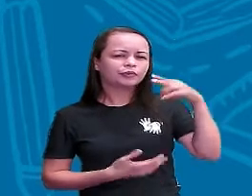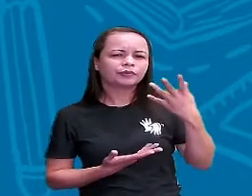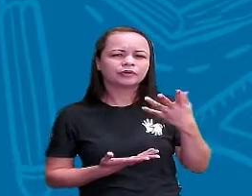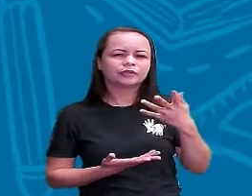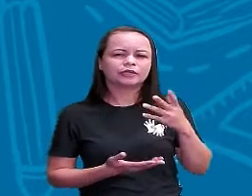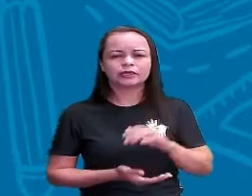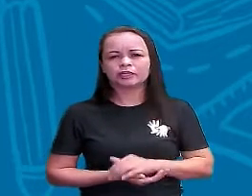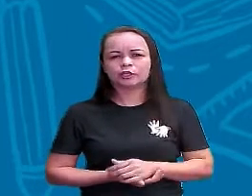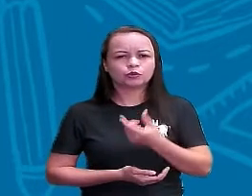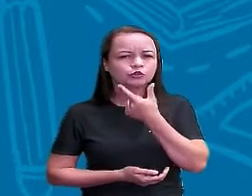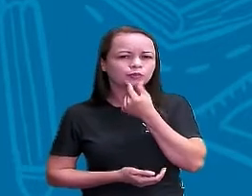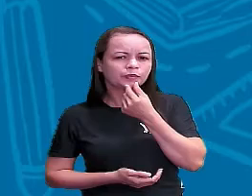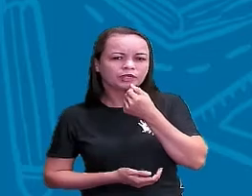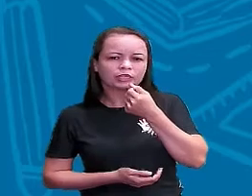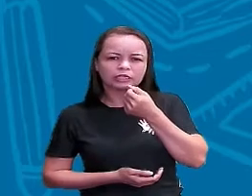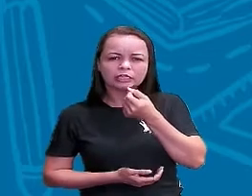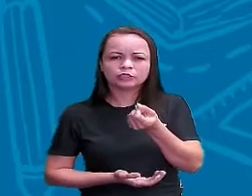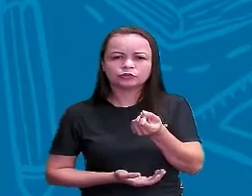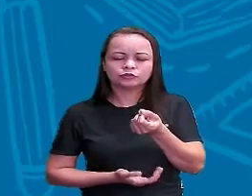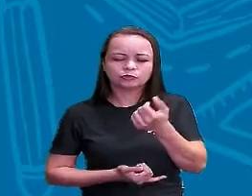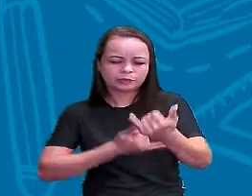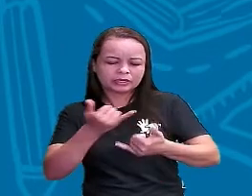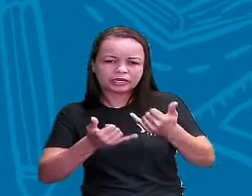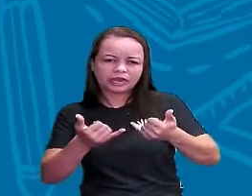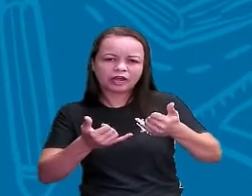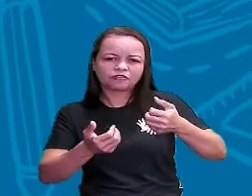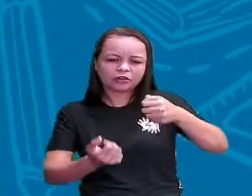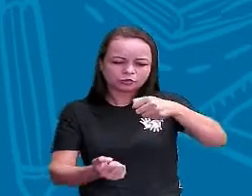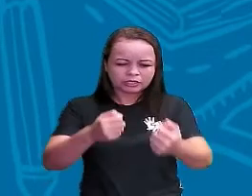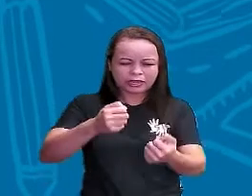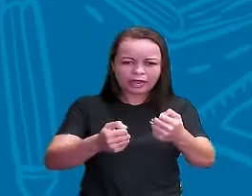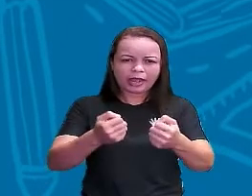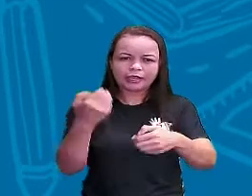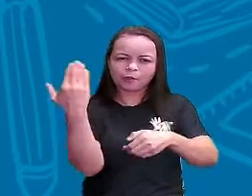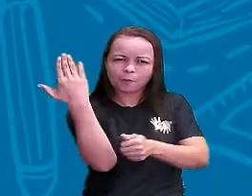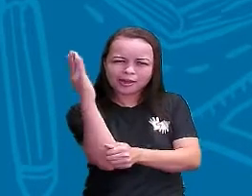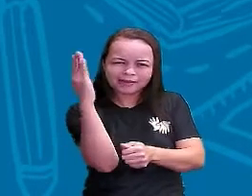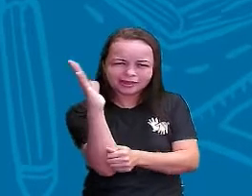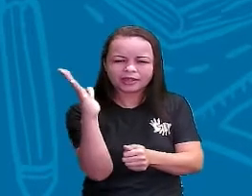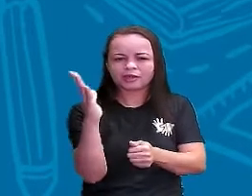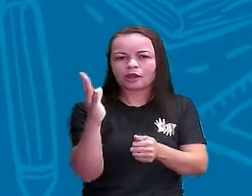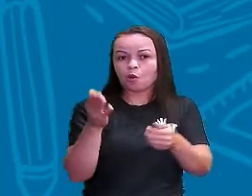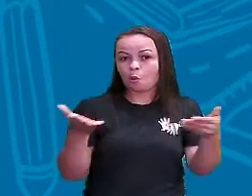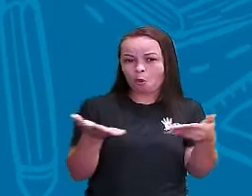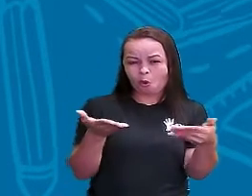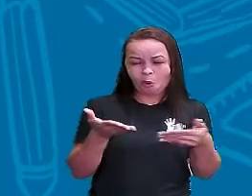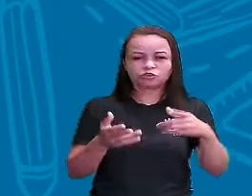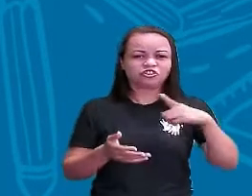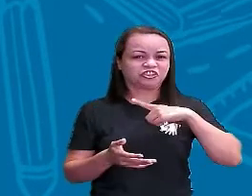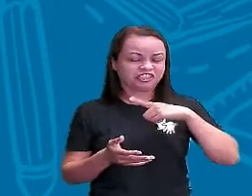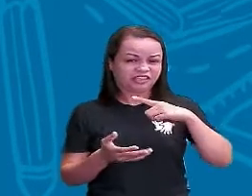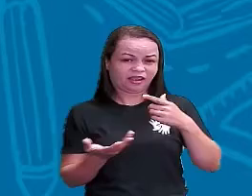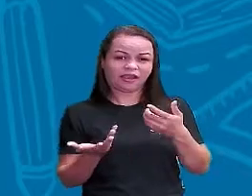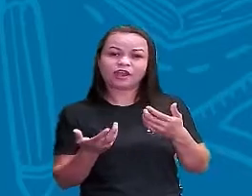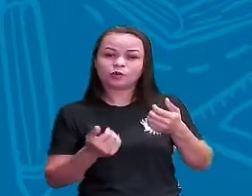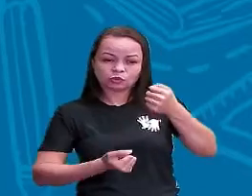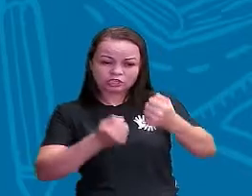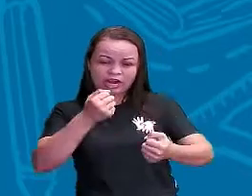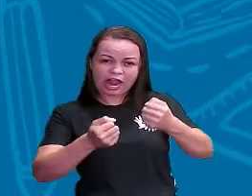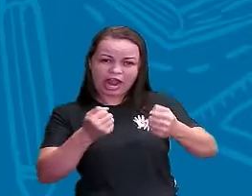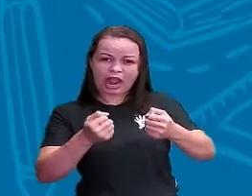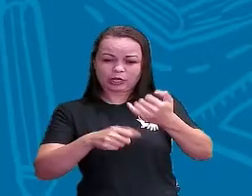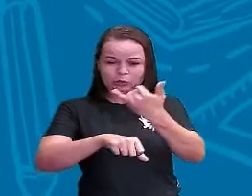Os meninos brincavam de carrinho de madeira Hoje já tem aqueles carrinhos da Rota e Luís Já tem aqueles carrinhos de metal, né?